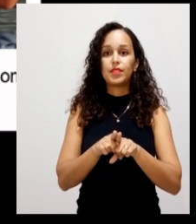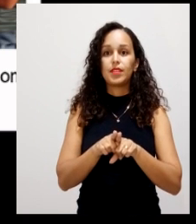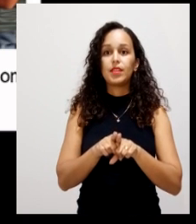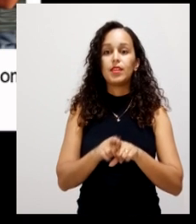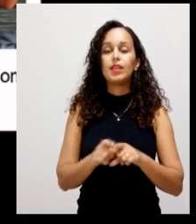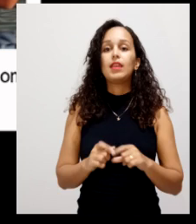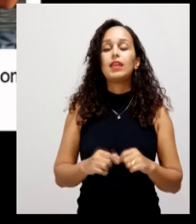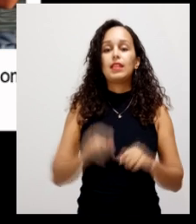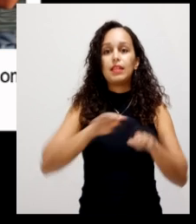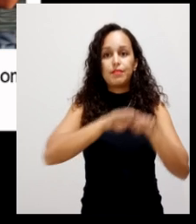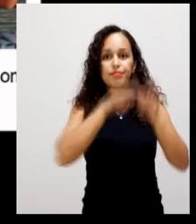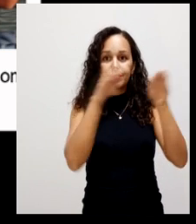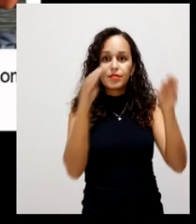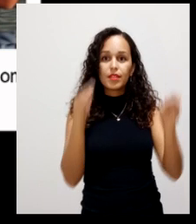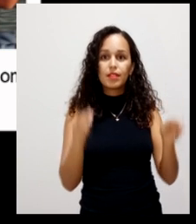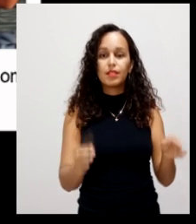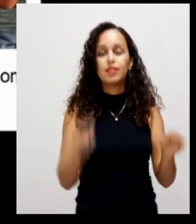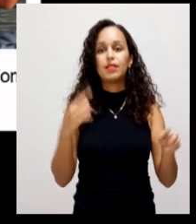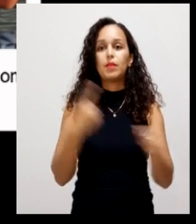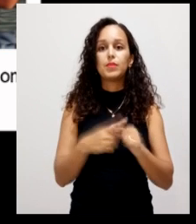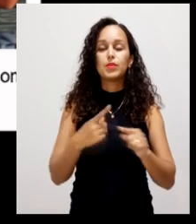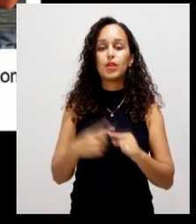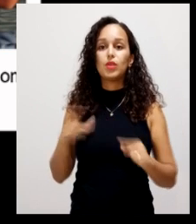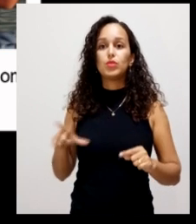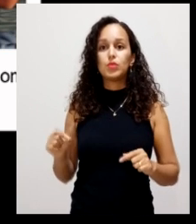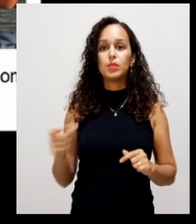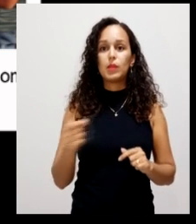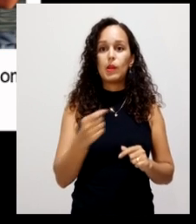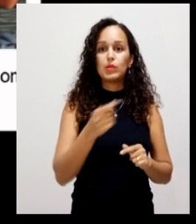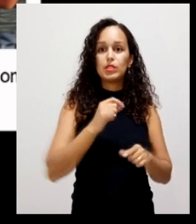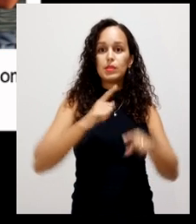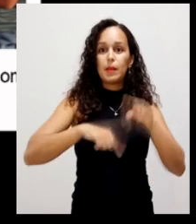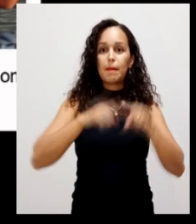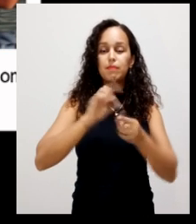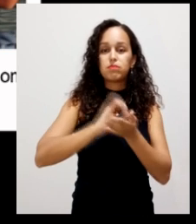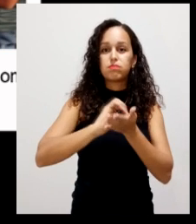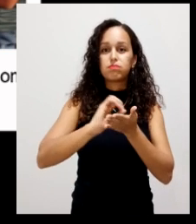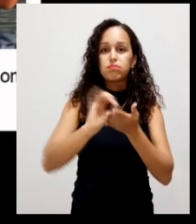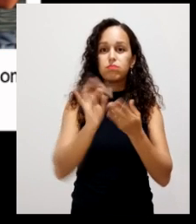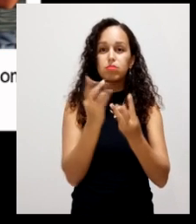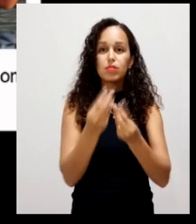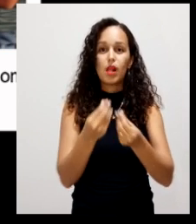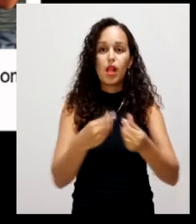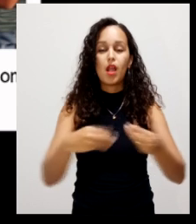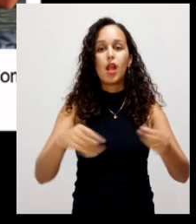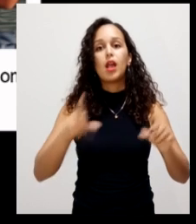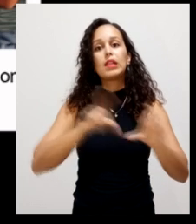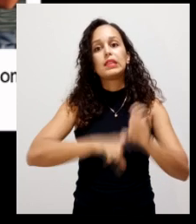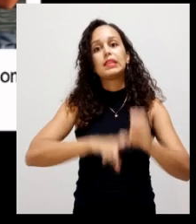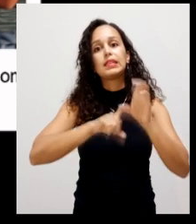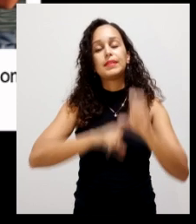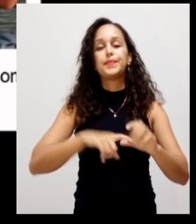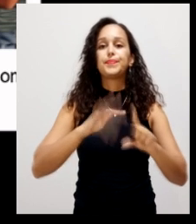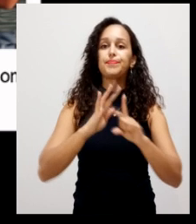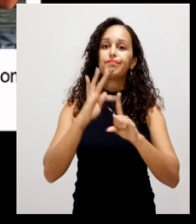na na leira uma vez que os micro-organismos que vão decompor matéria orgânica eles dependem dessa temperatura